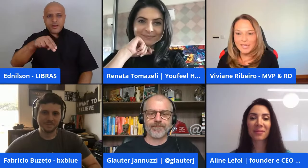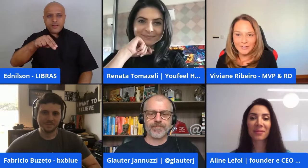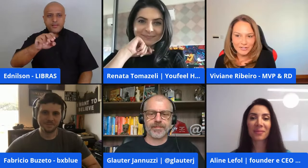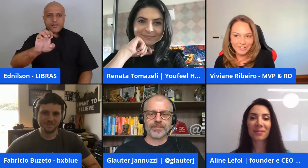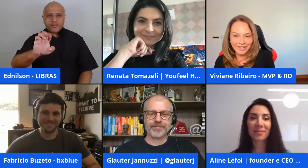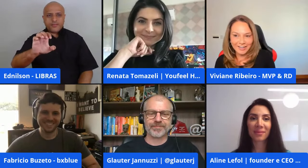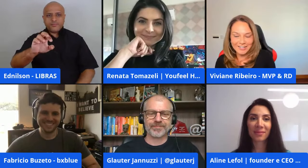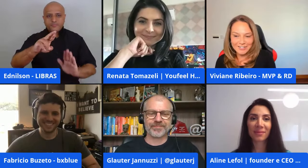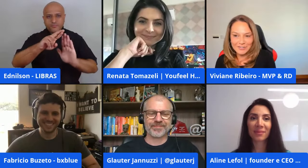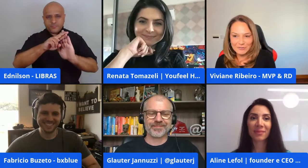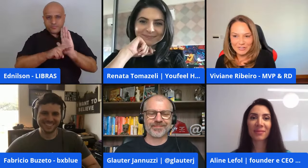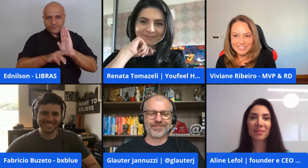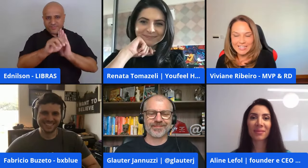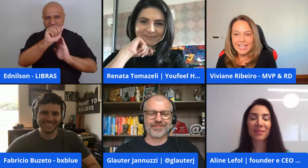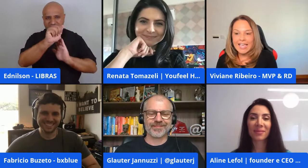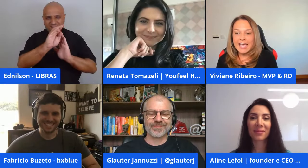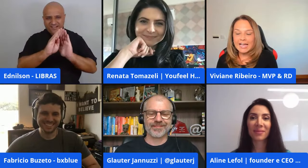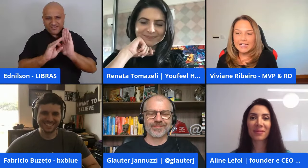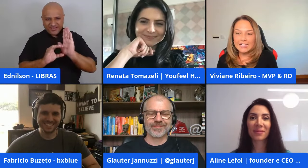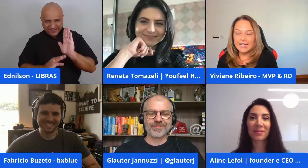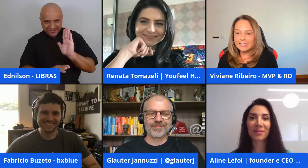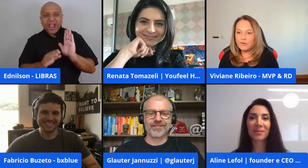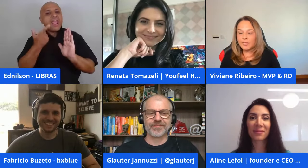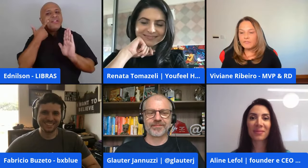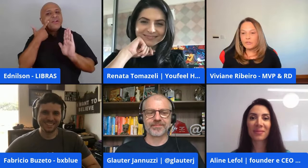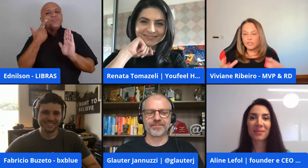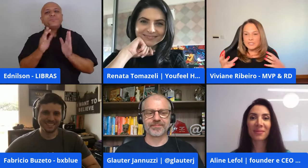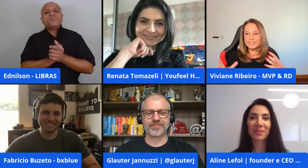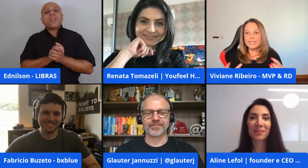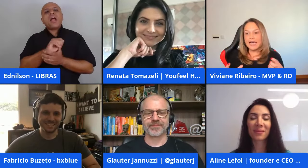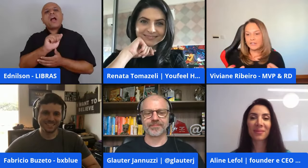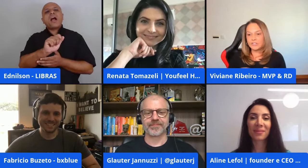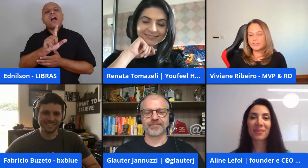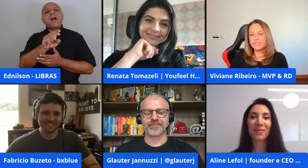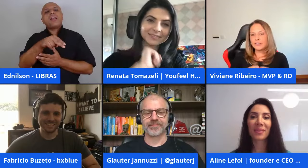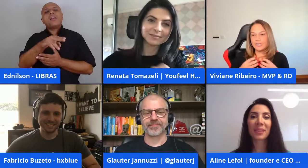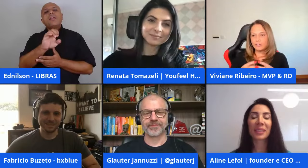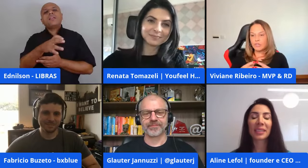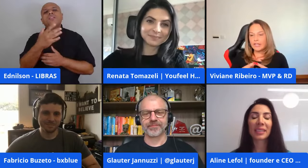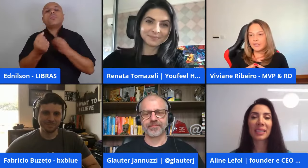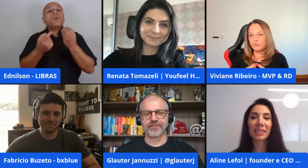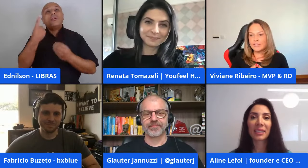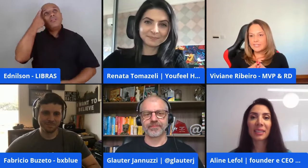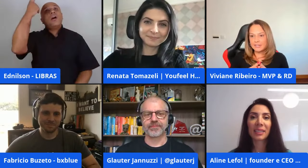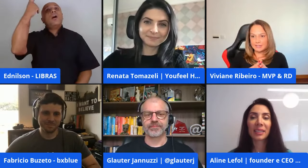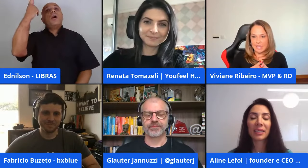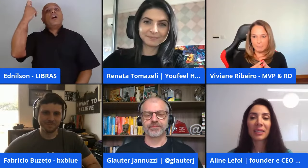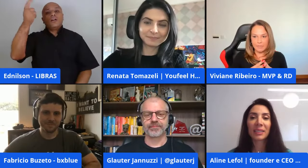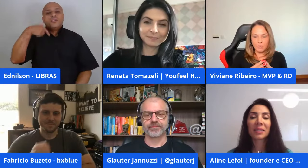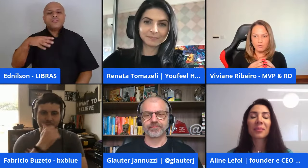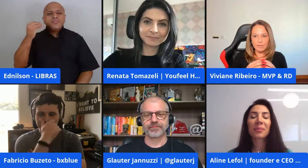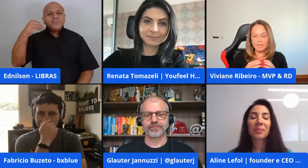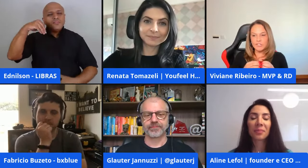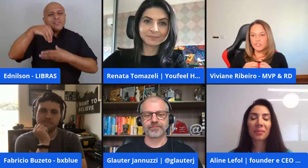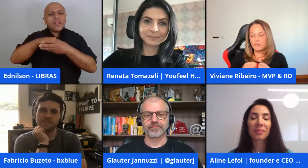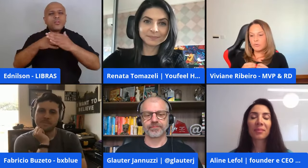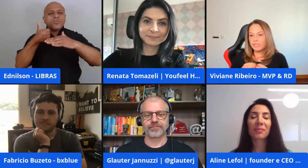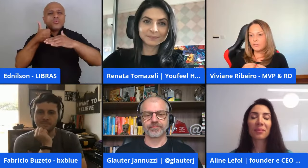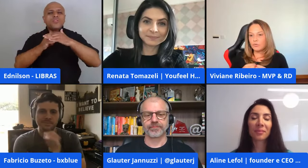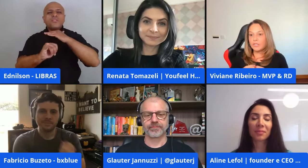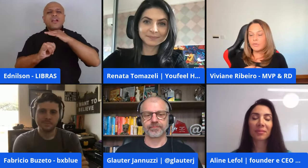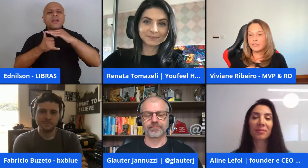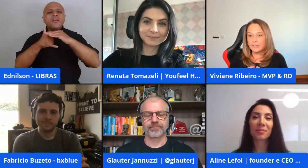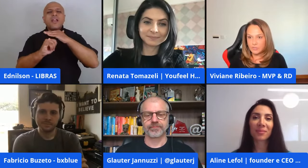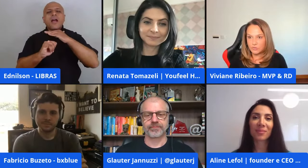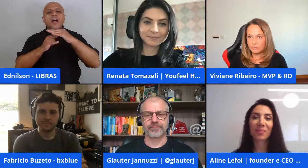em ordem alfabética as questões. Aline, como é que foi o teu start, assim, dentro da tua startup? Conta para a gente